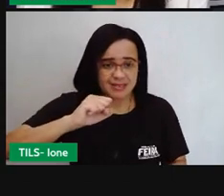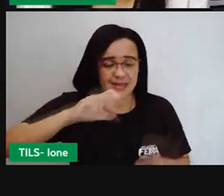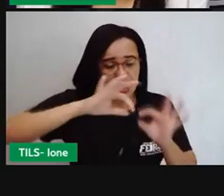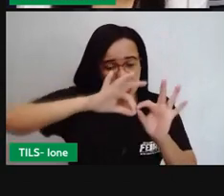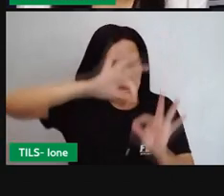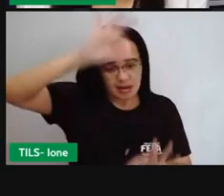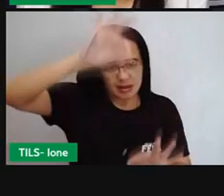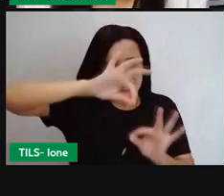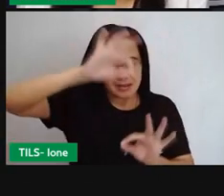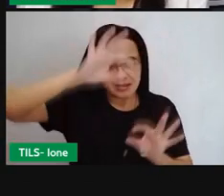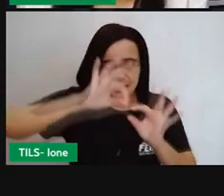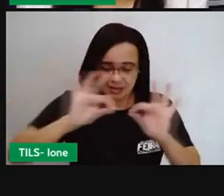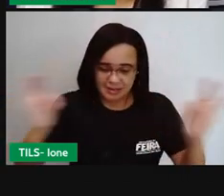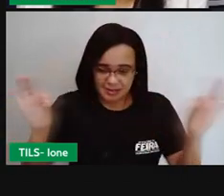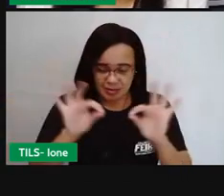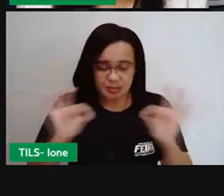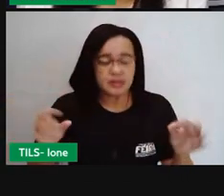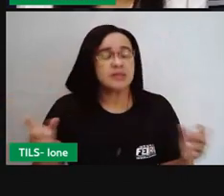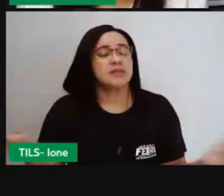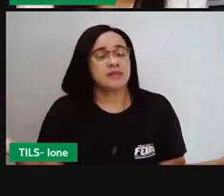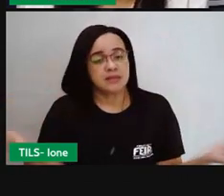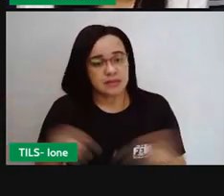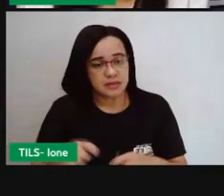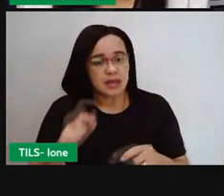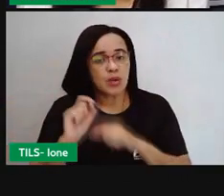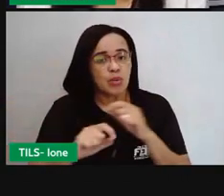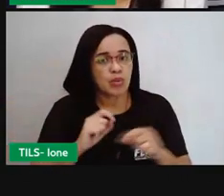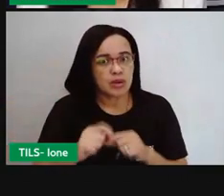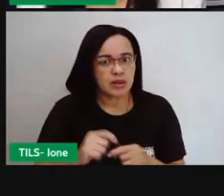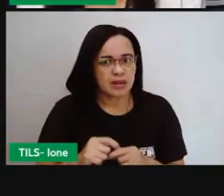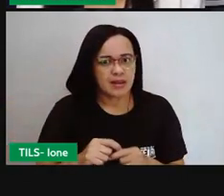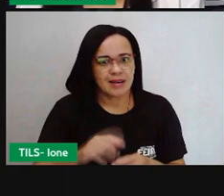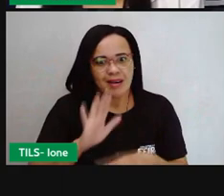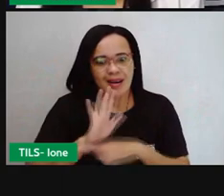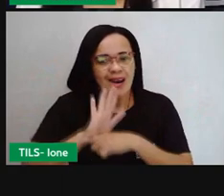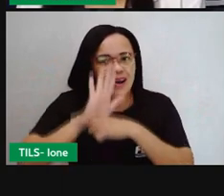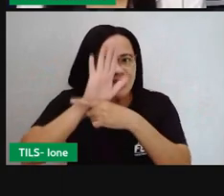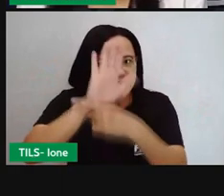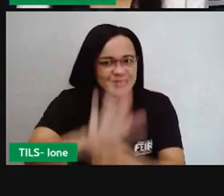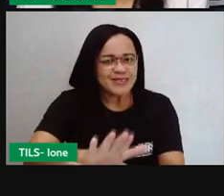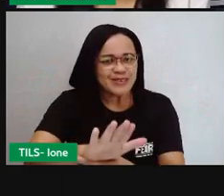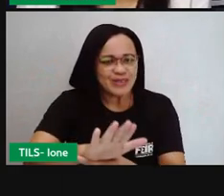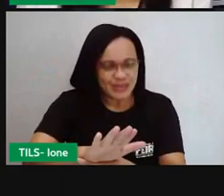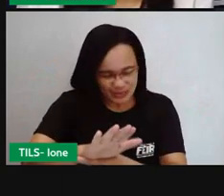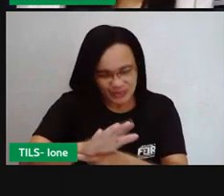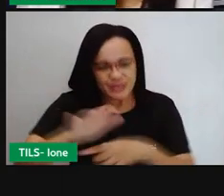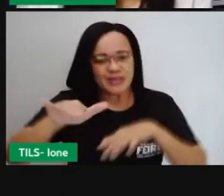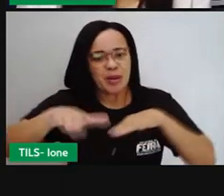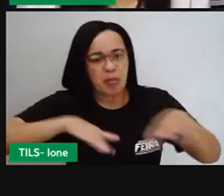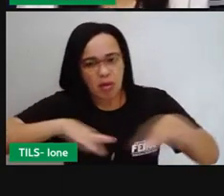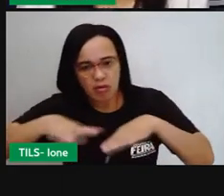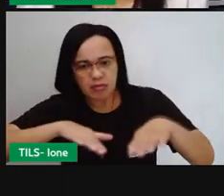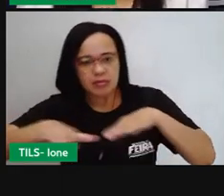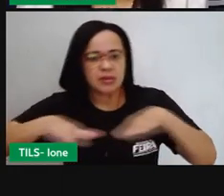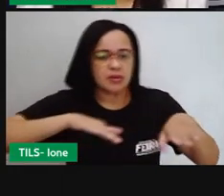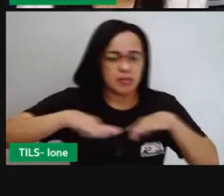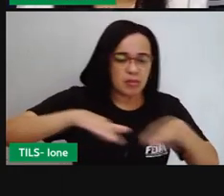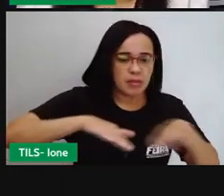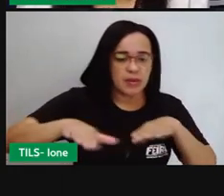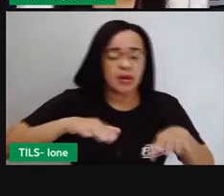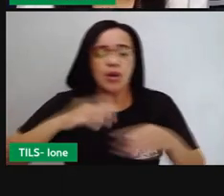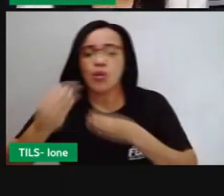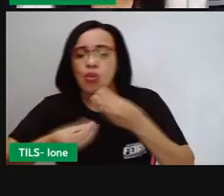orientar a nossa movimentação. Então, quando a gente fala em GPS, fala em virar esquerda, virar